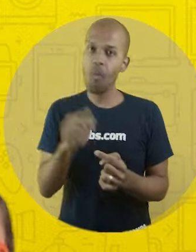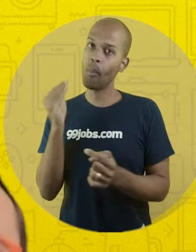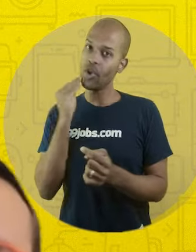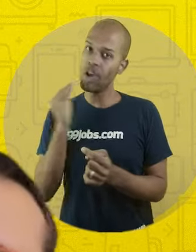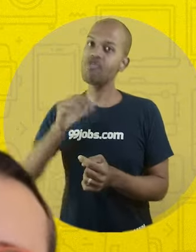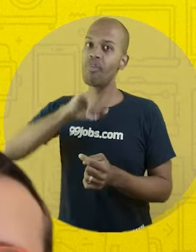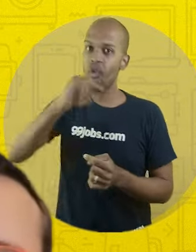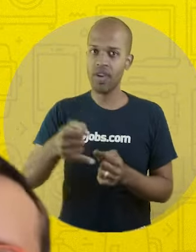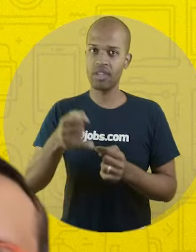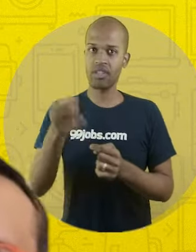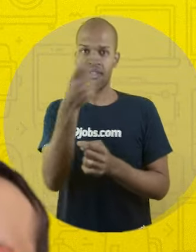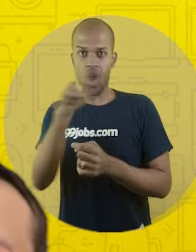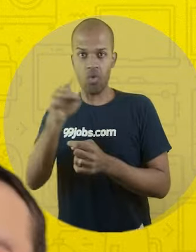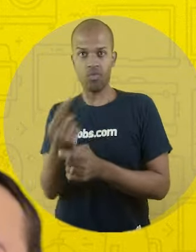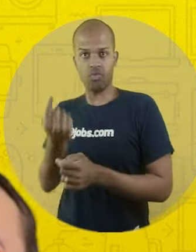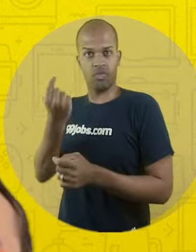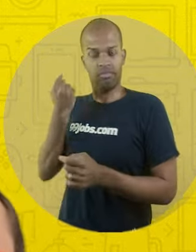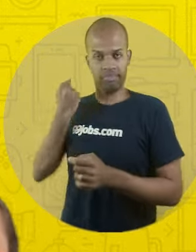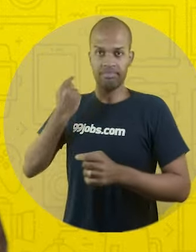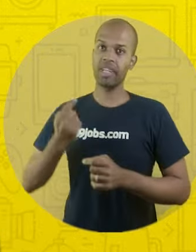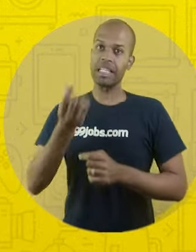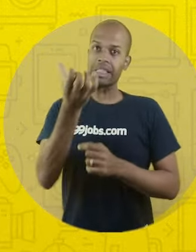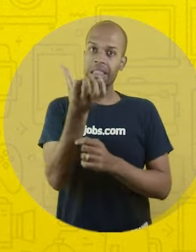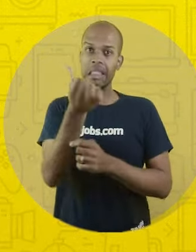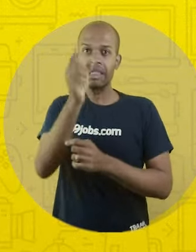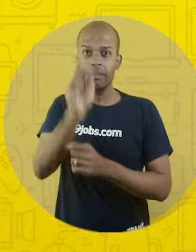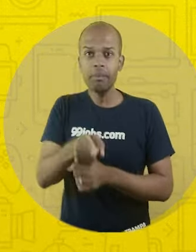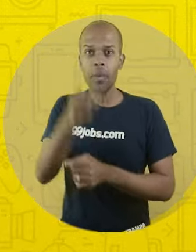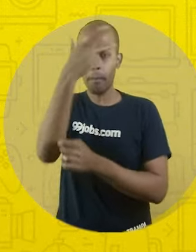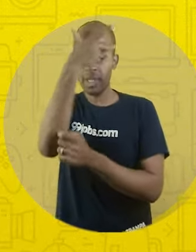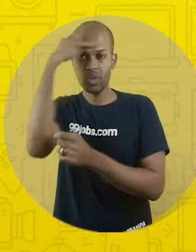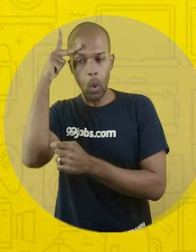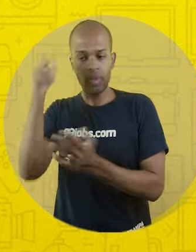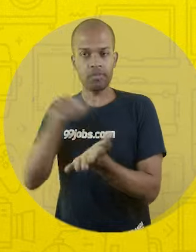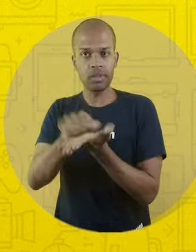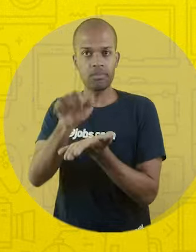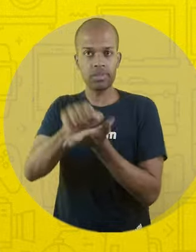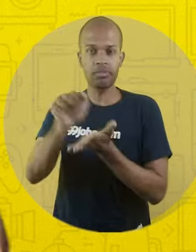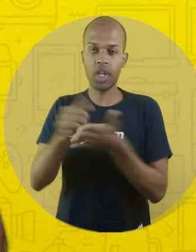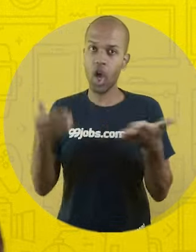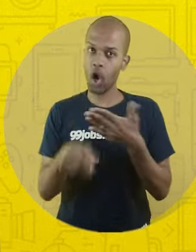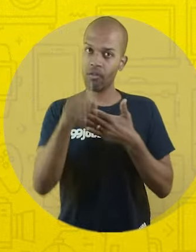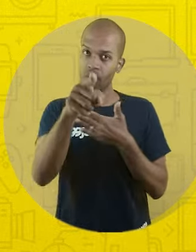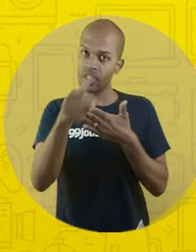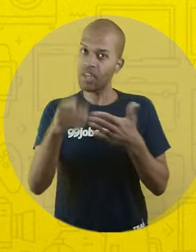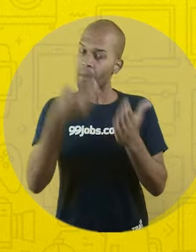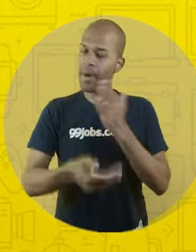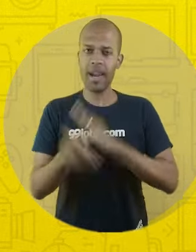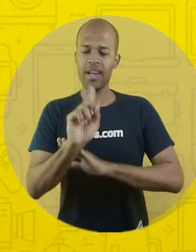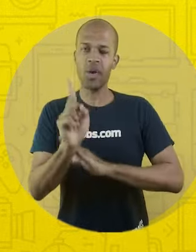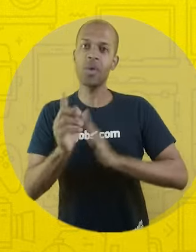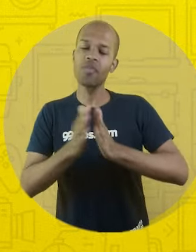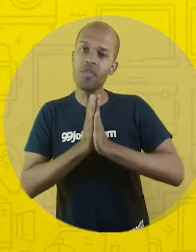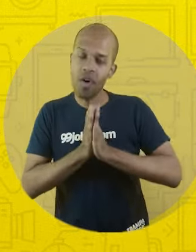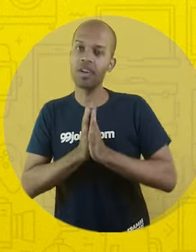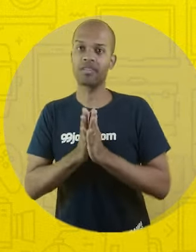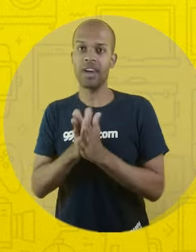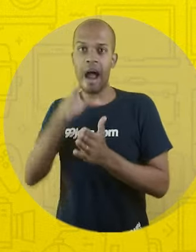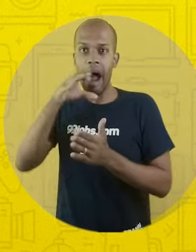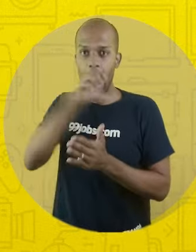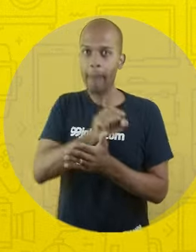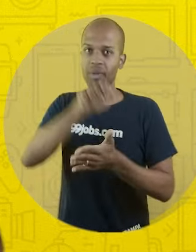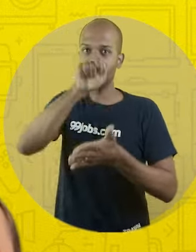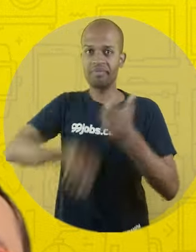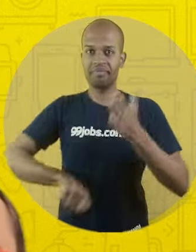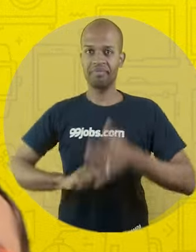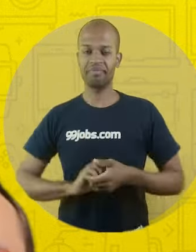eu fosse você, não deixaria essa oportunidade passar. Na última edição, mais de 6 mil pessoas inscritas, dessa vez você não vai ficar de fora, eu tenho